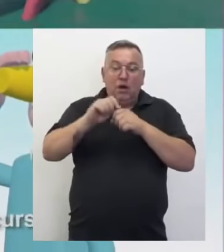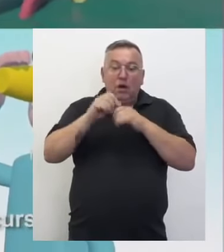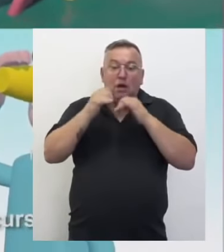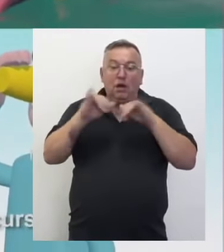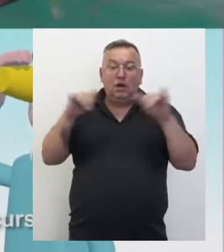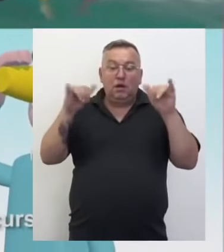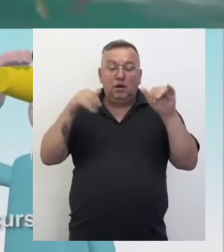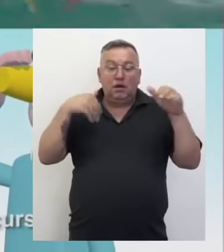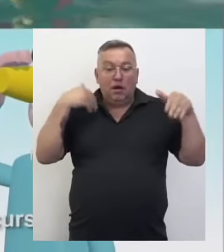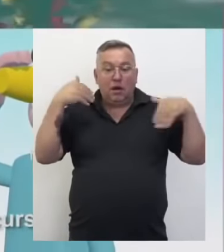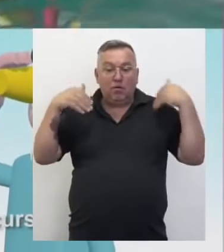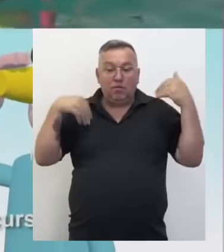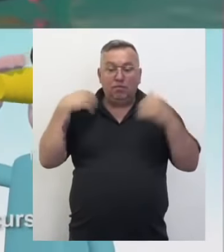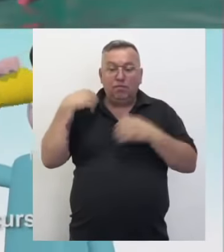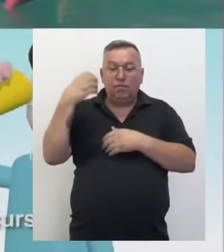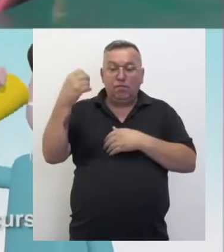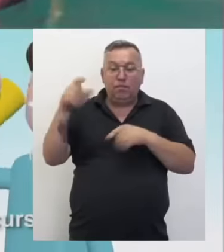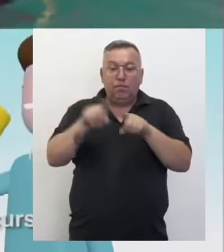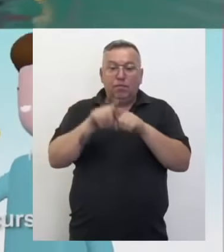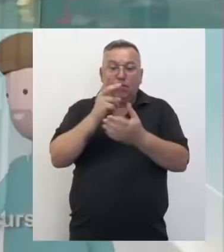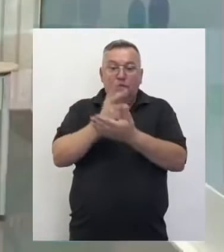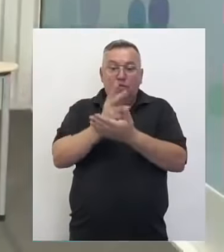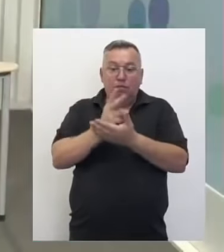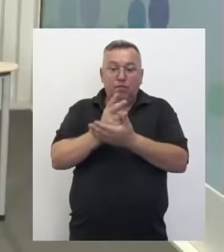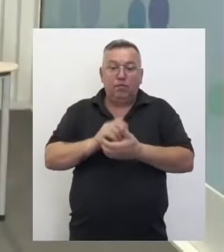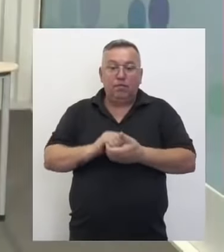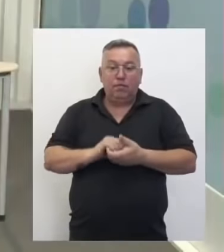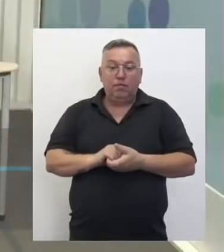lazer e turismo permanece no...